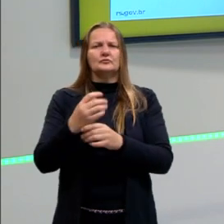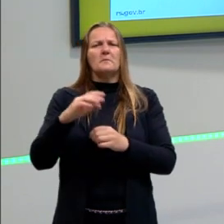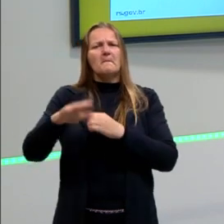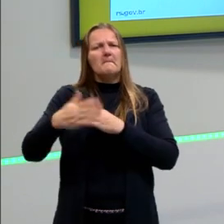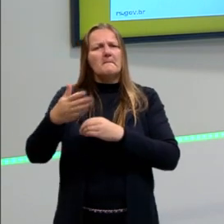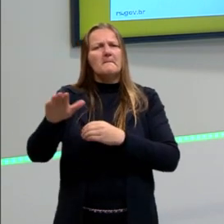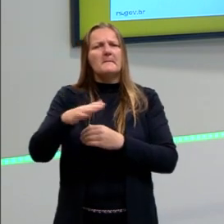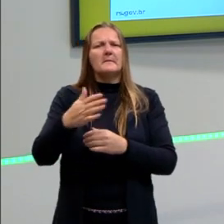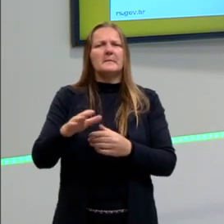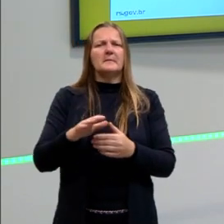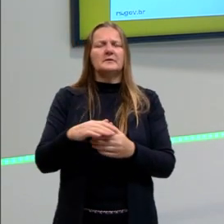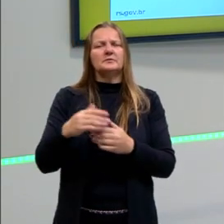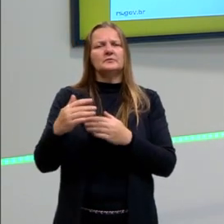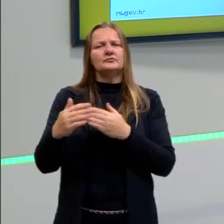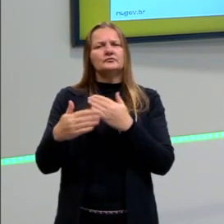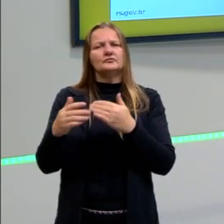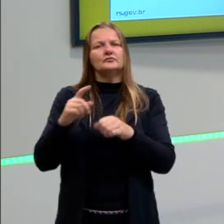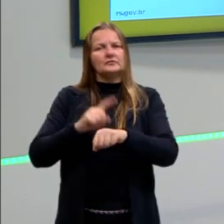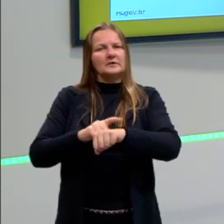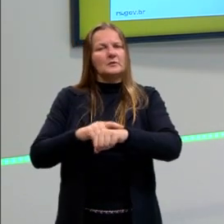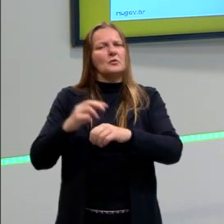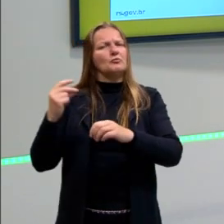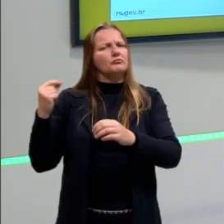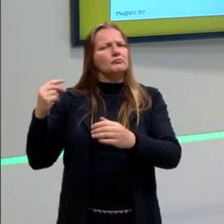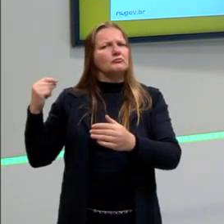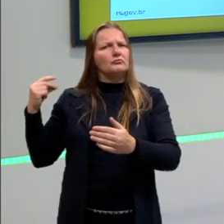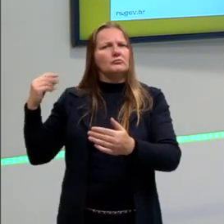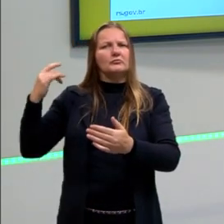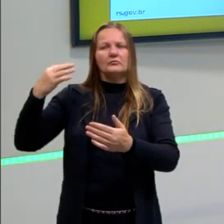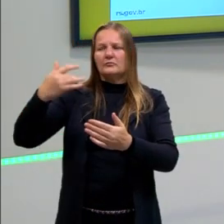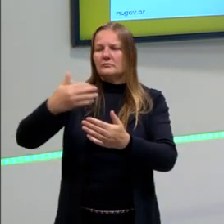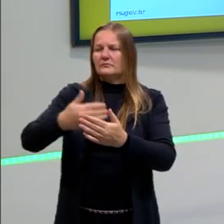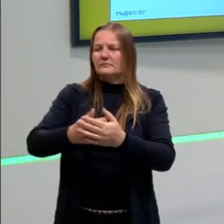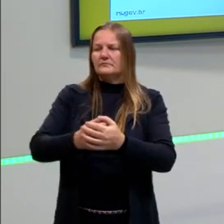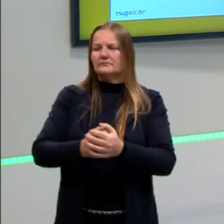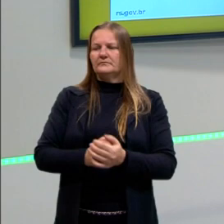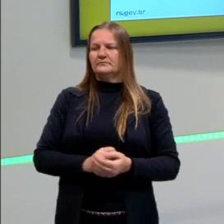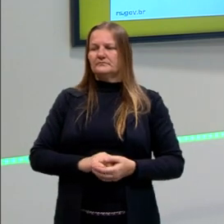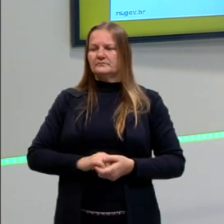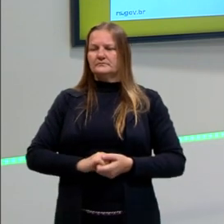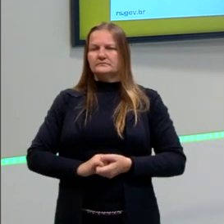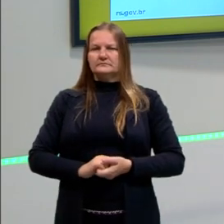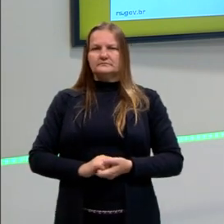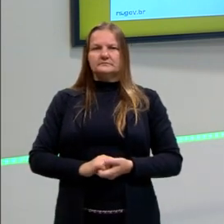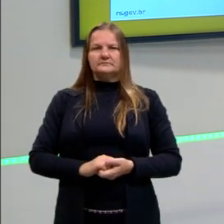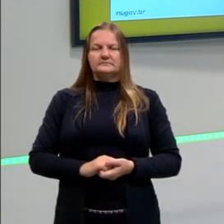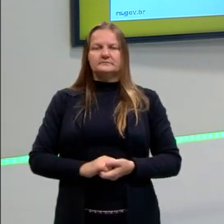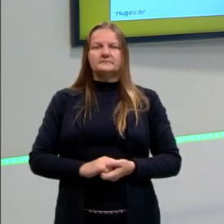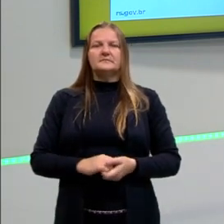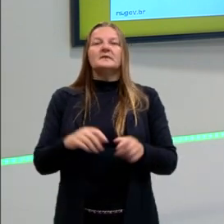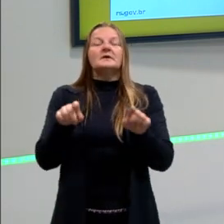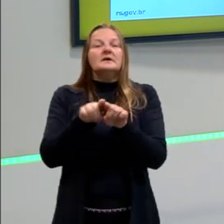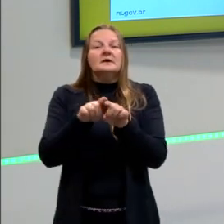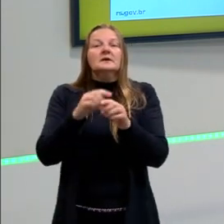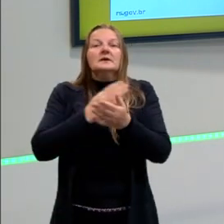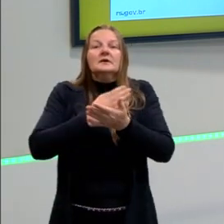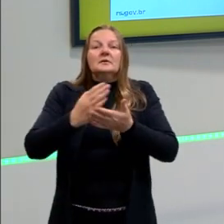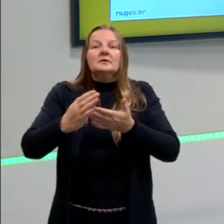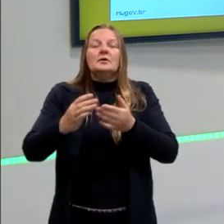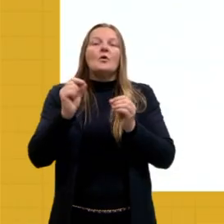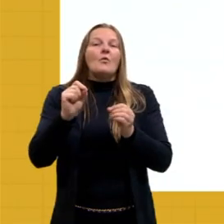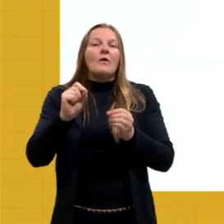na escala geológica de tempo. Tá, meninos e meninas, vamos passar aqui? E aí, então, nós entramos nessas fontes